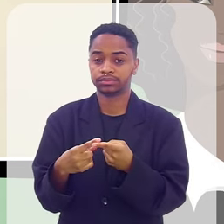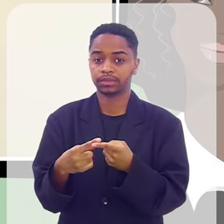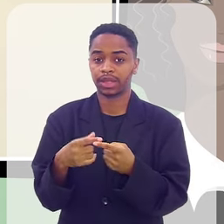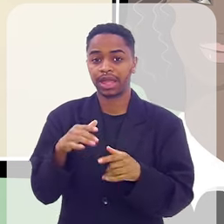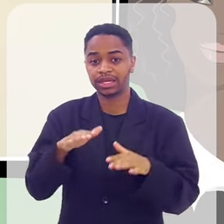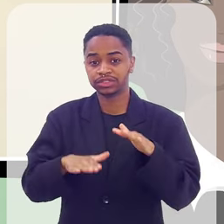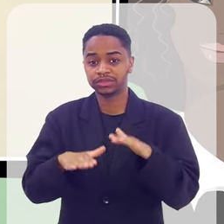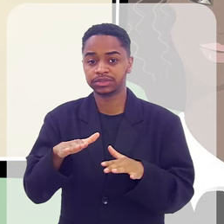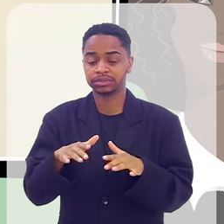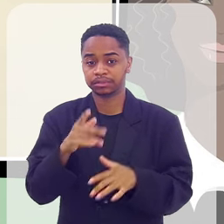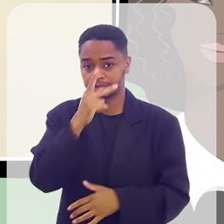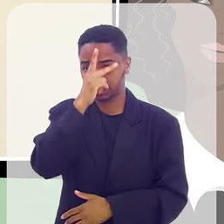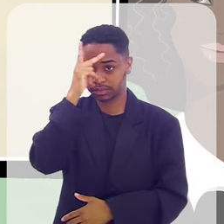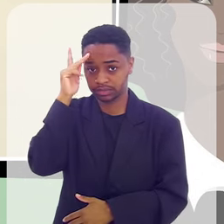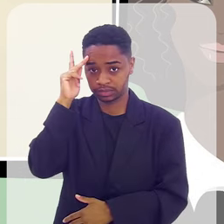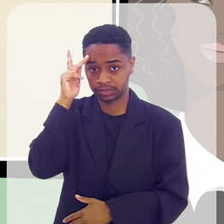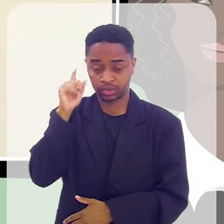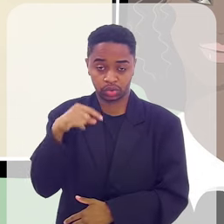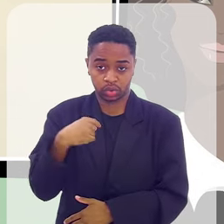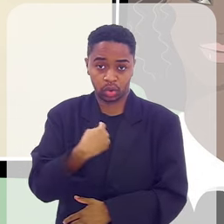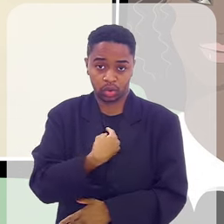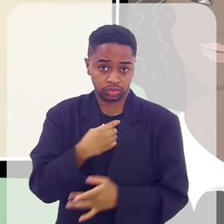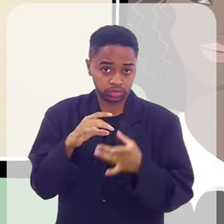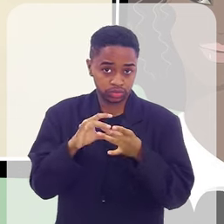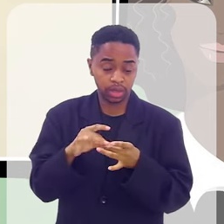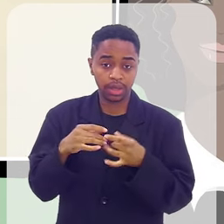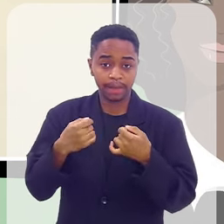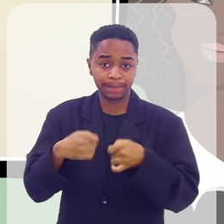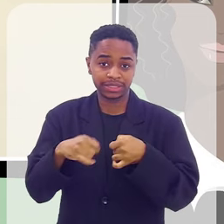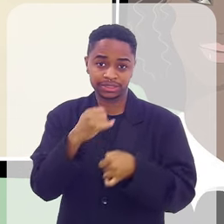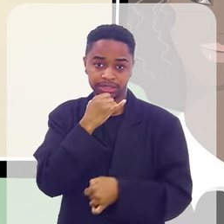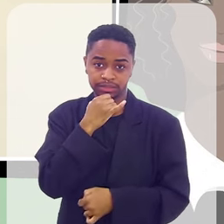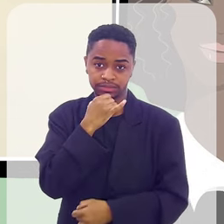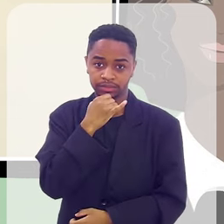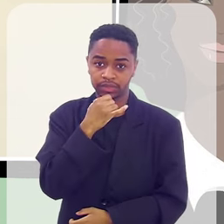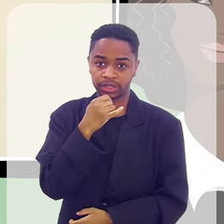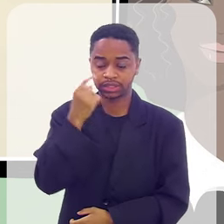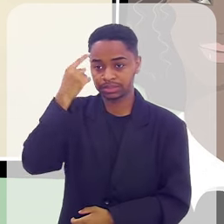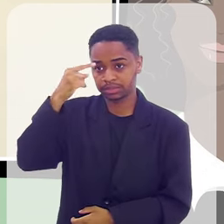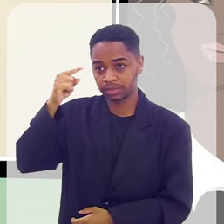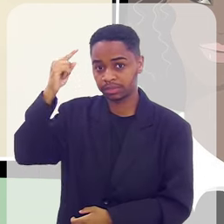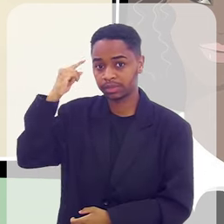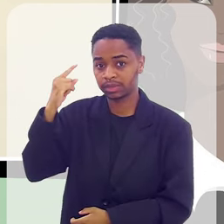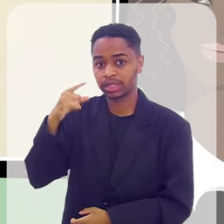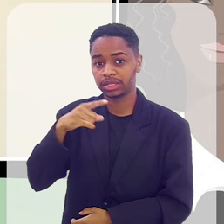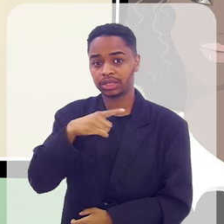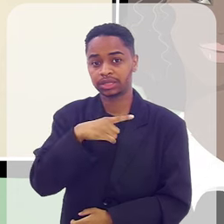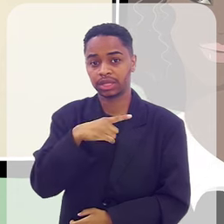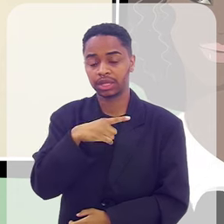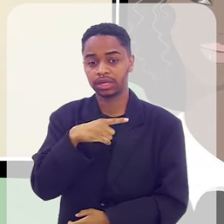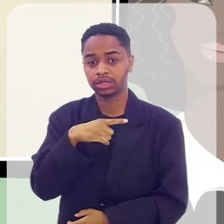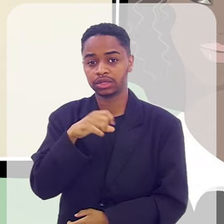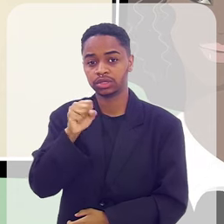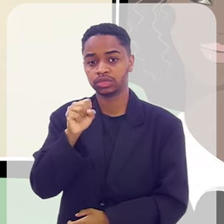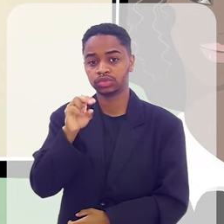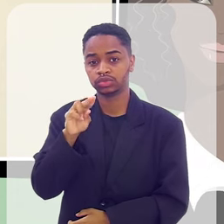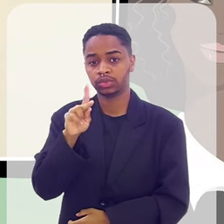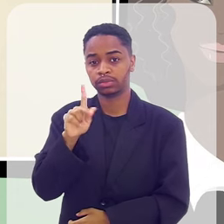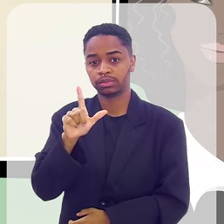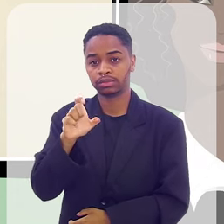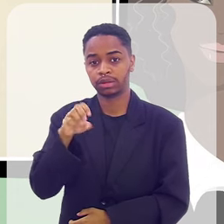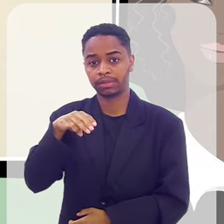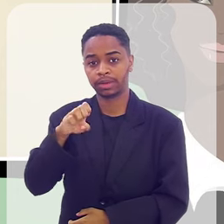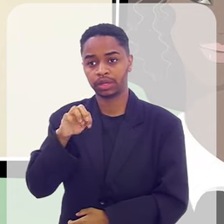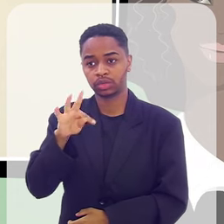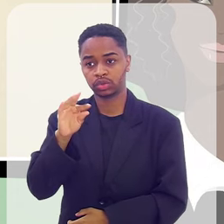vezes tem tantos que precisam, nossos mesmo, né? Uma lata, essa semana eu fui ver, uma lata de suplemento